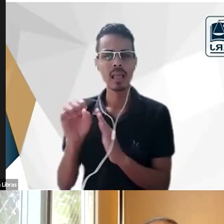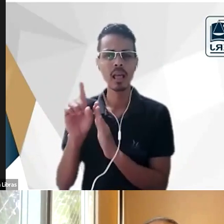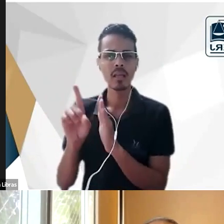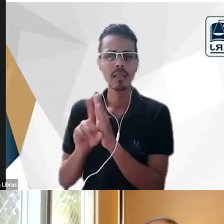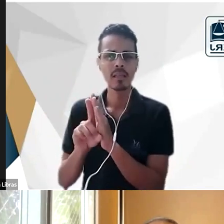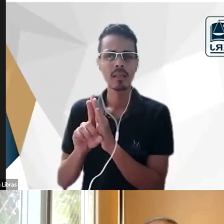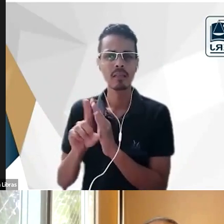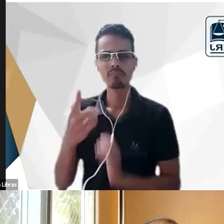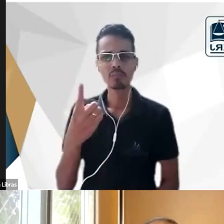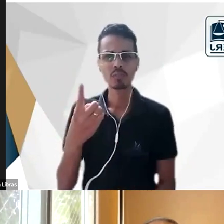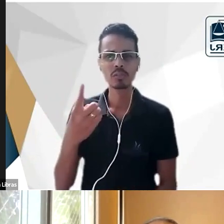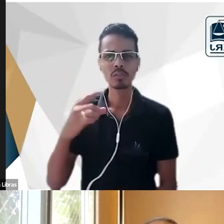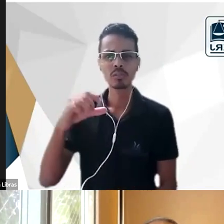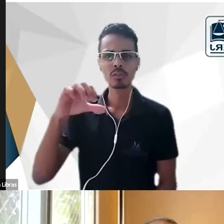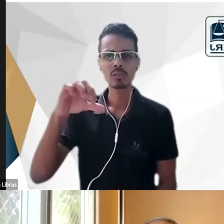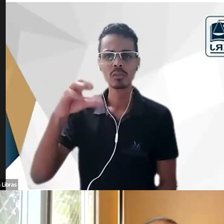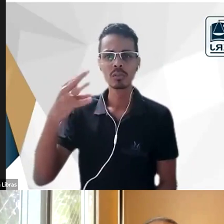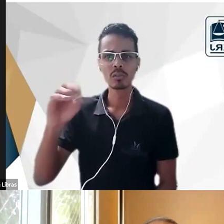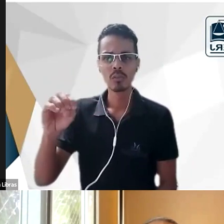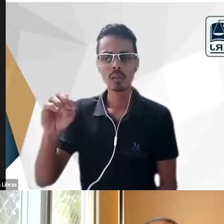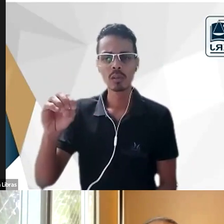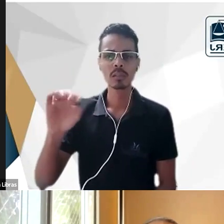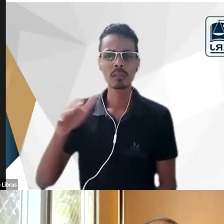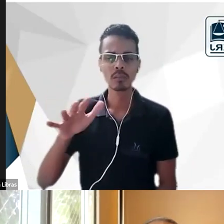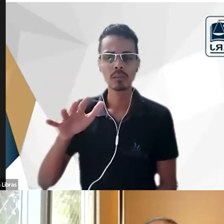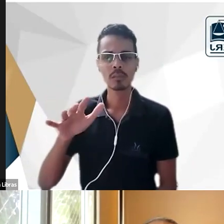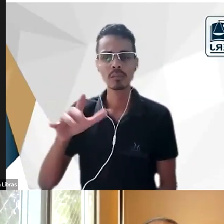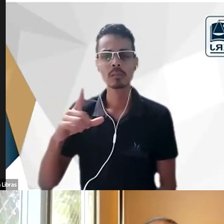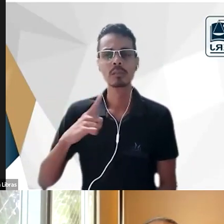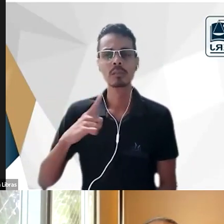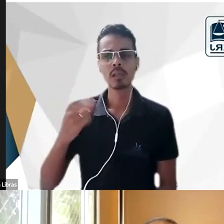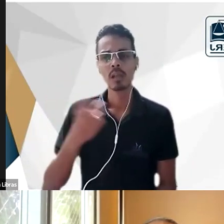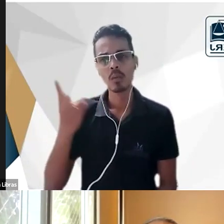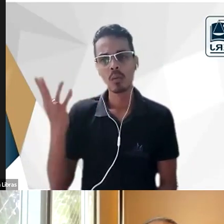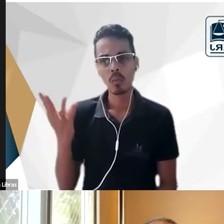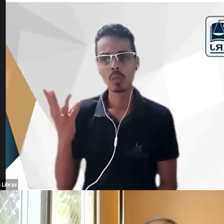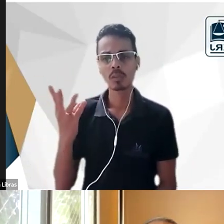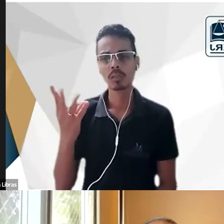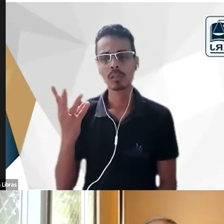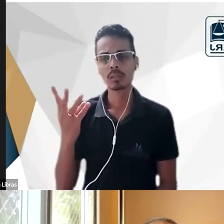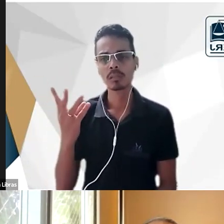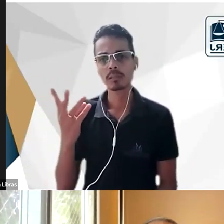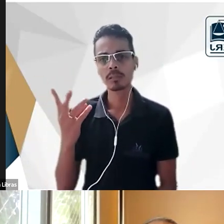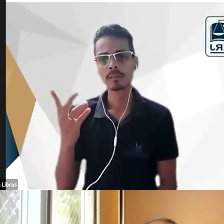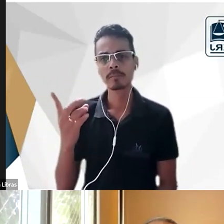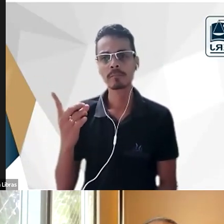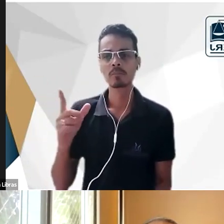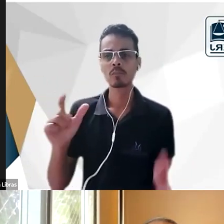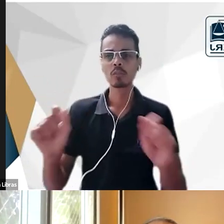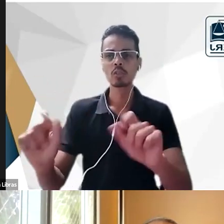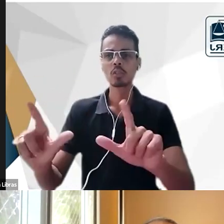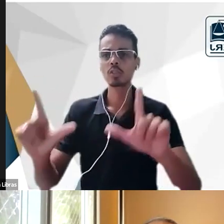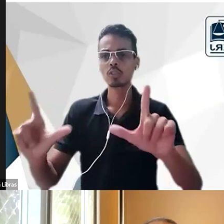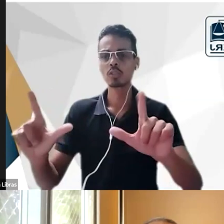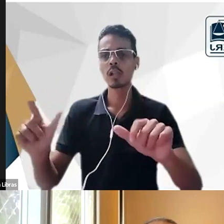vai ter uma quantidade realmente muito grande de títulos nessa temática aqui na